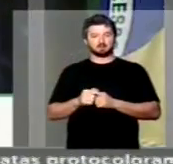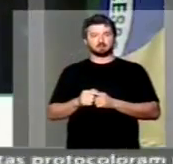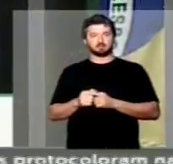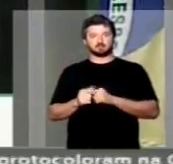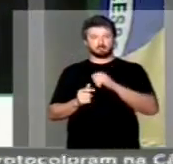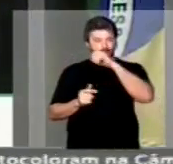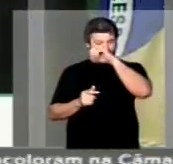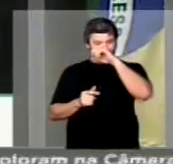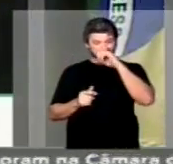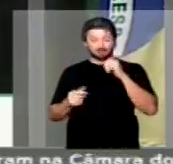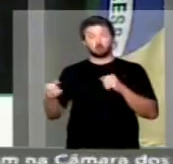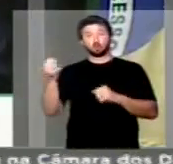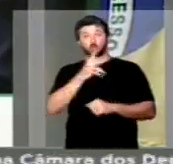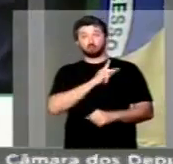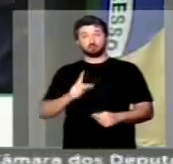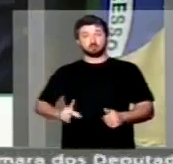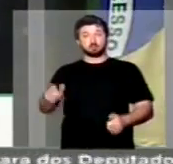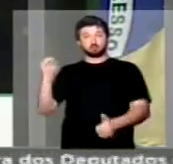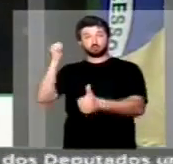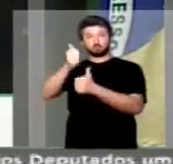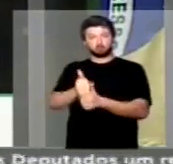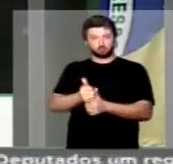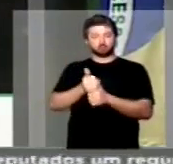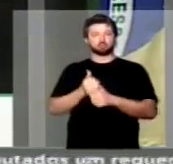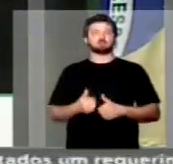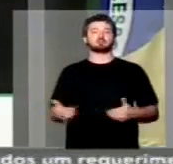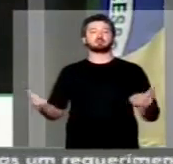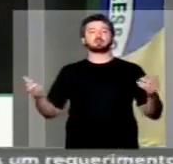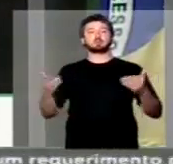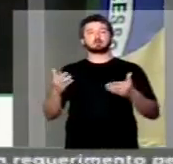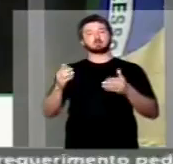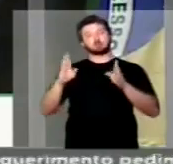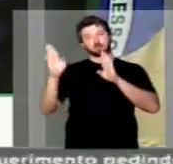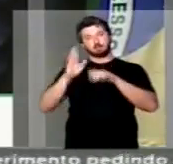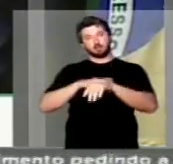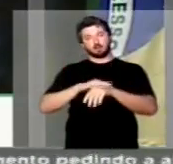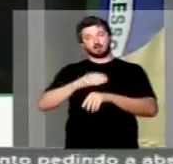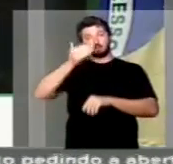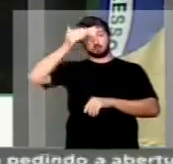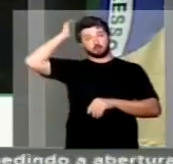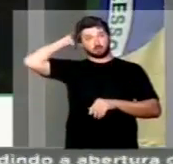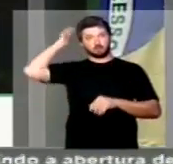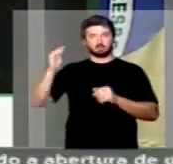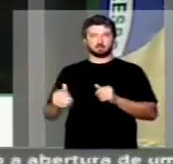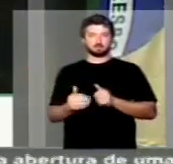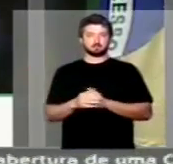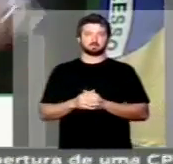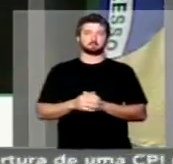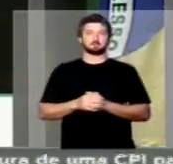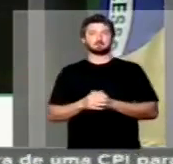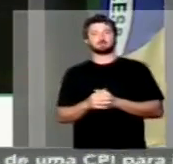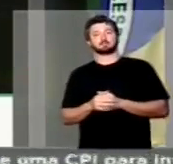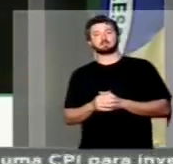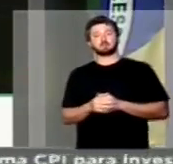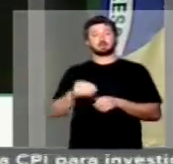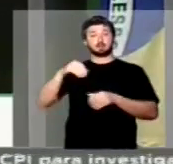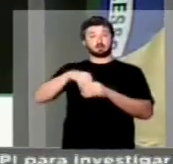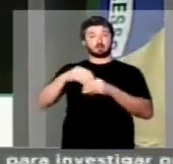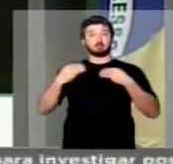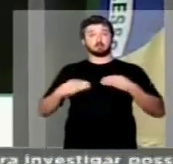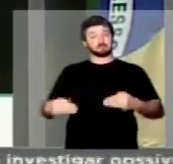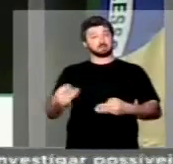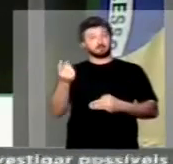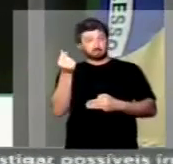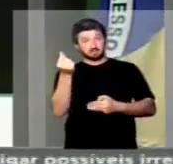assume o novo presidente da República, atualmente interino, o presidente Michel Temer. No Ministério da